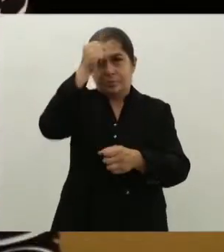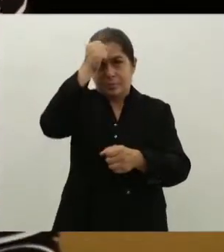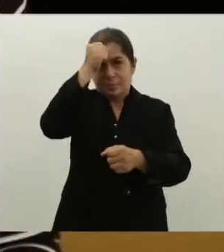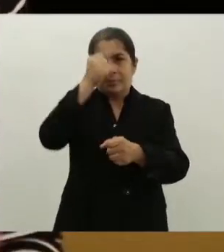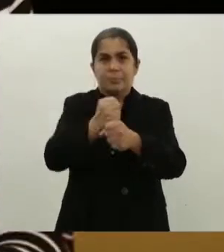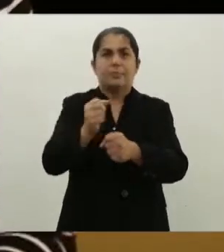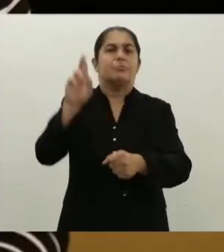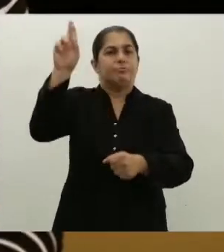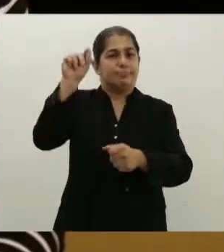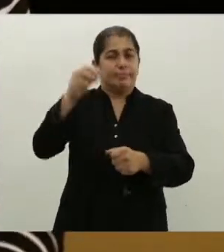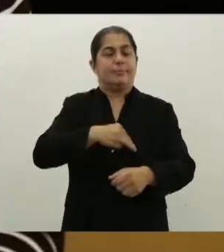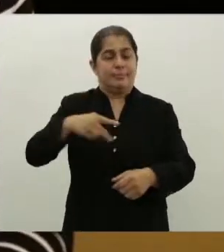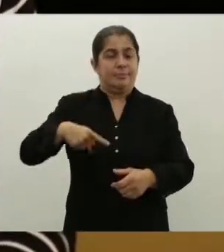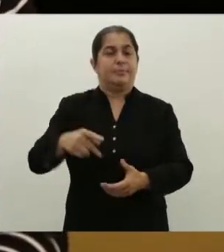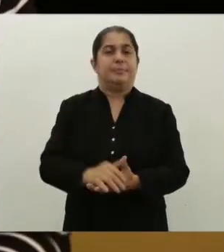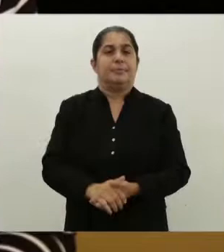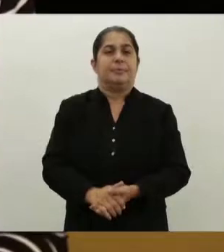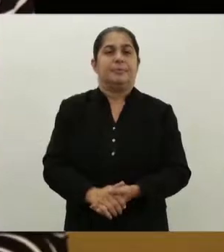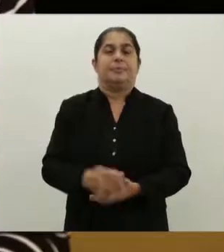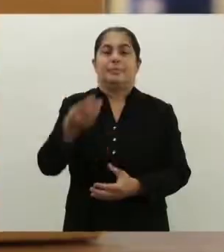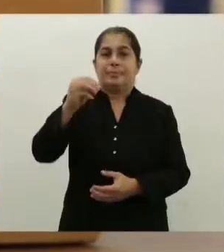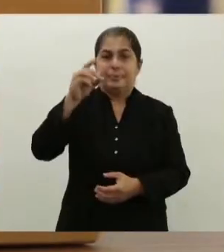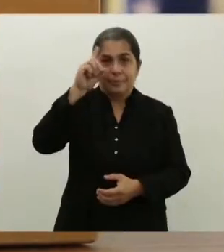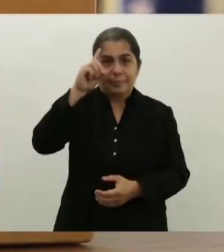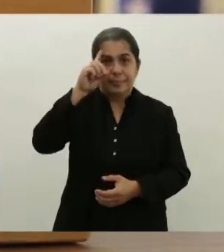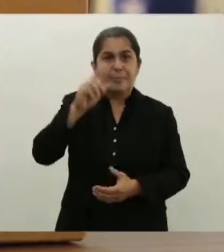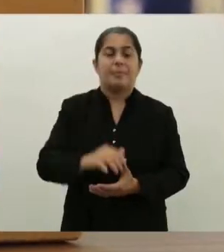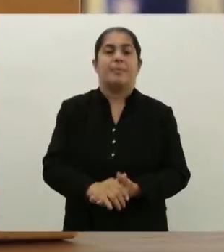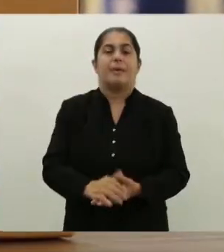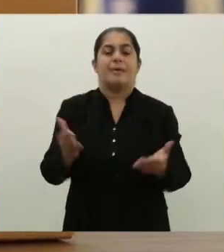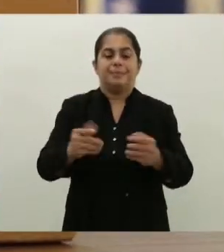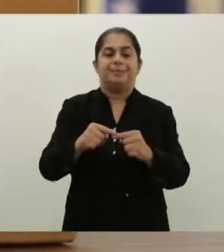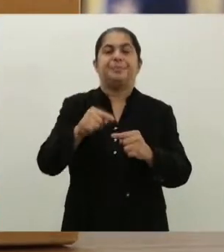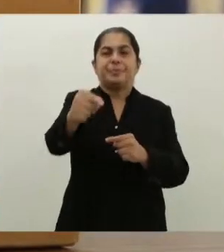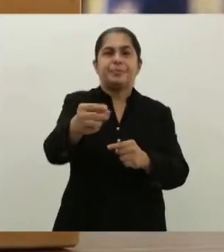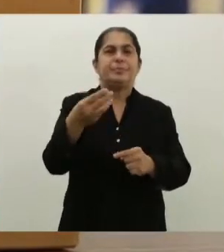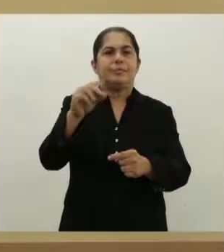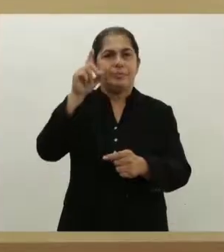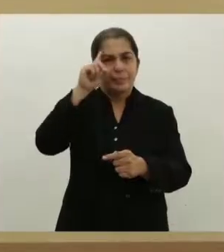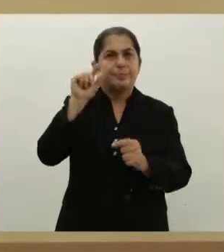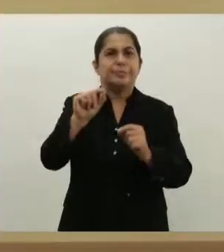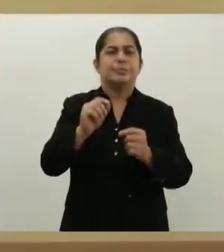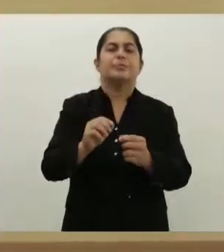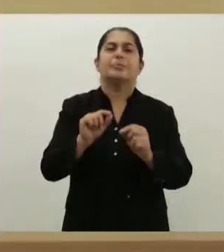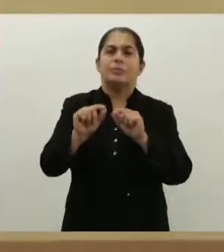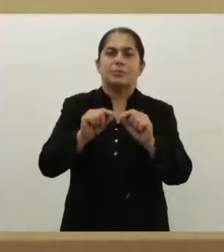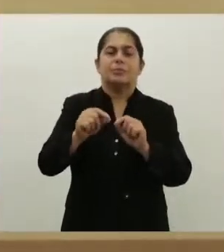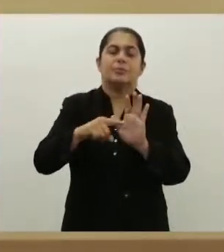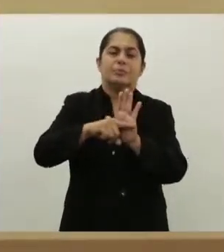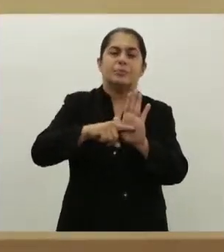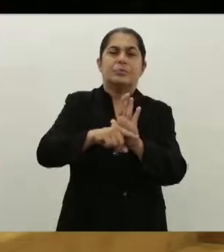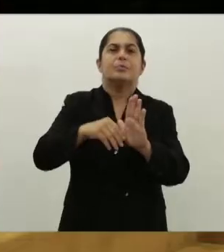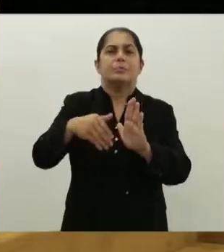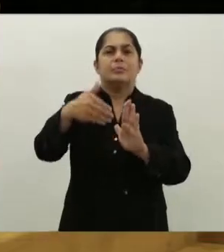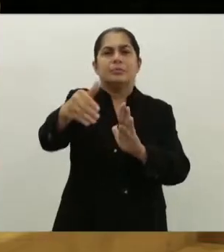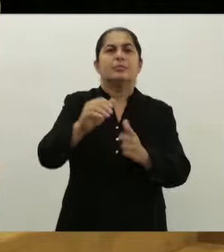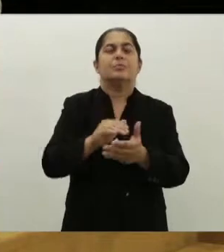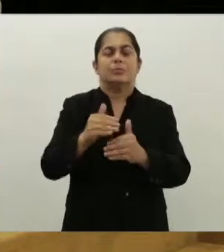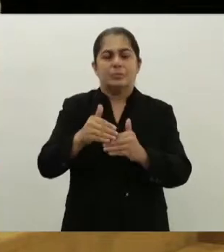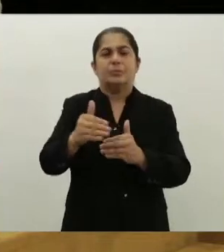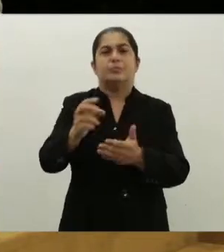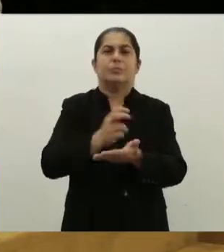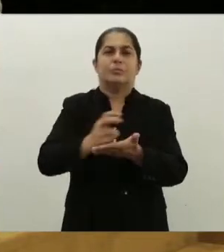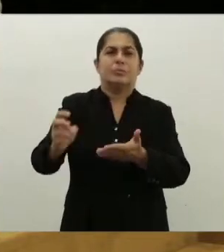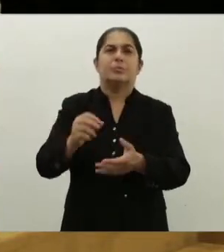próxima chefia do Ministério Público da Paraíba. Este ano, a grande novidade na eleição para Procurador-Geral de Justiça do